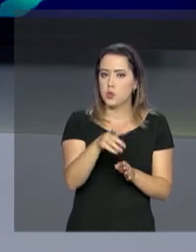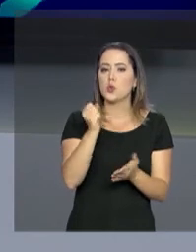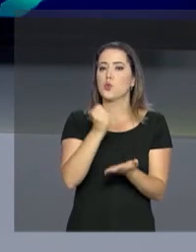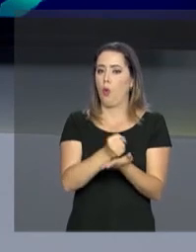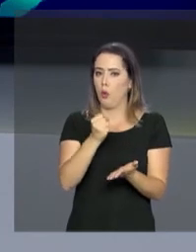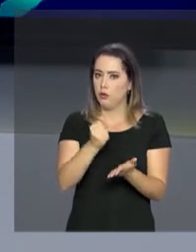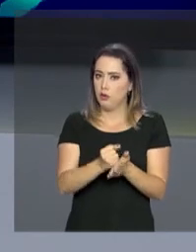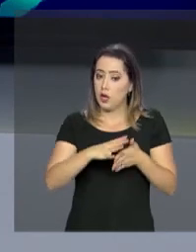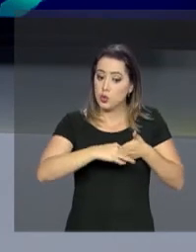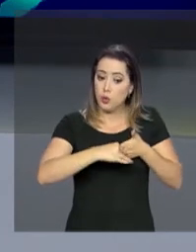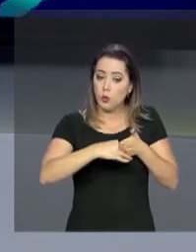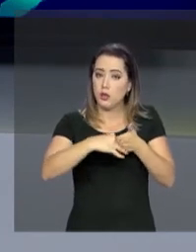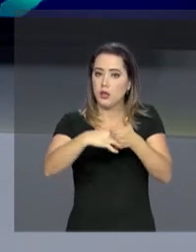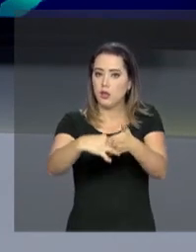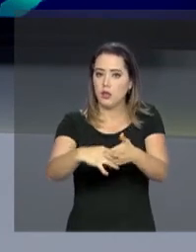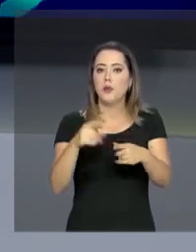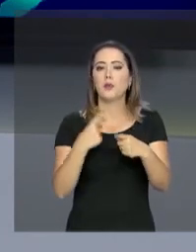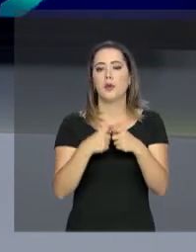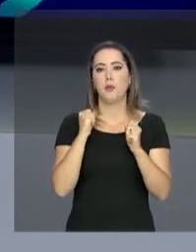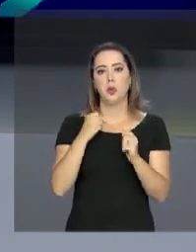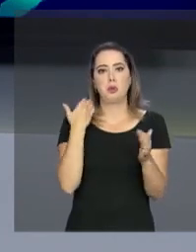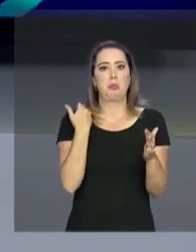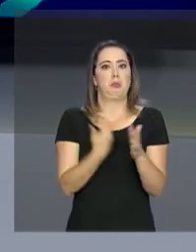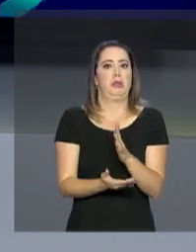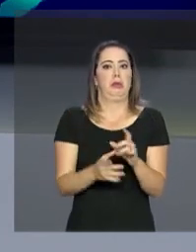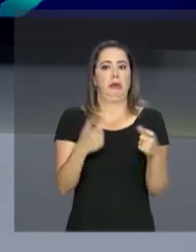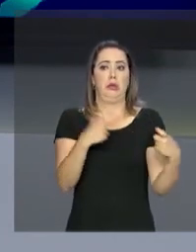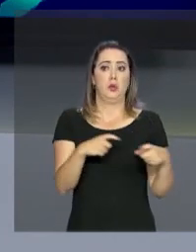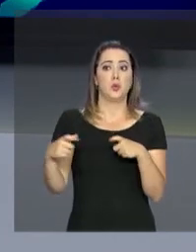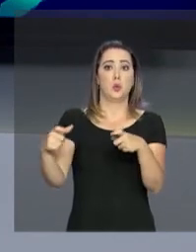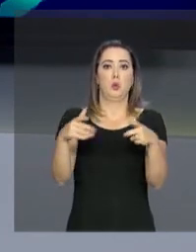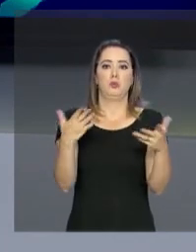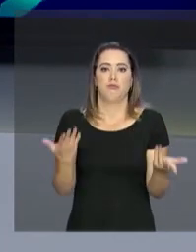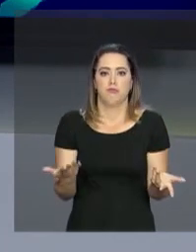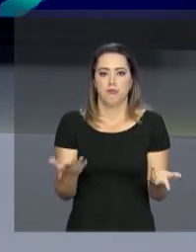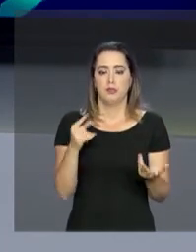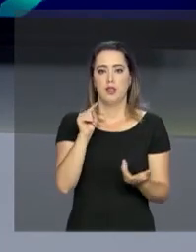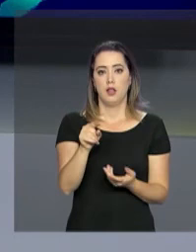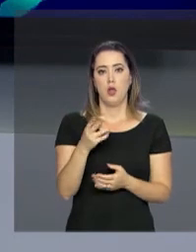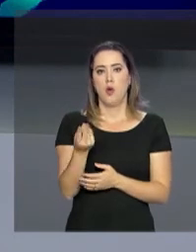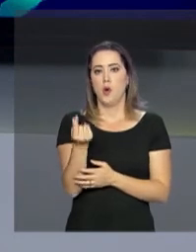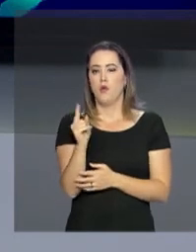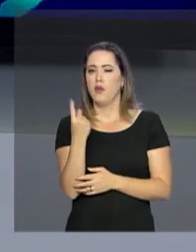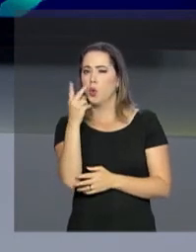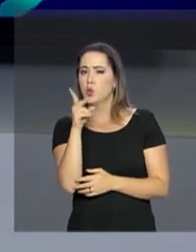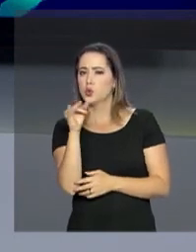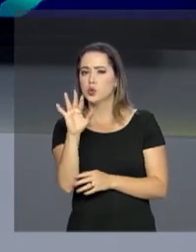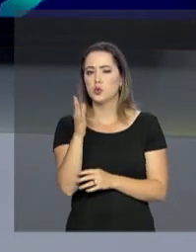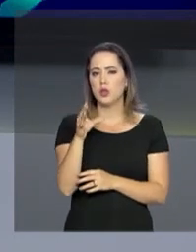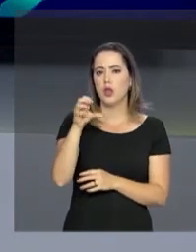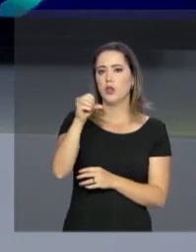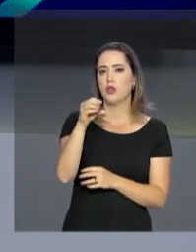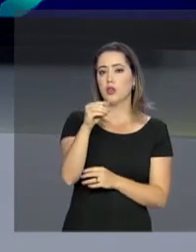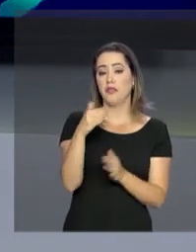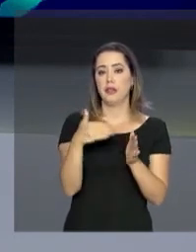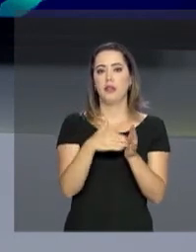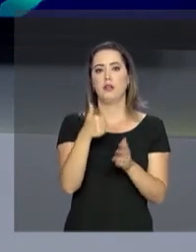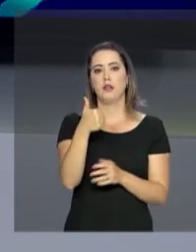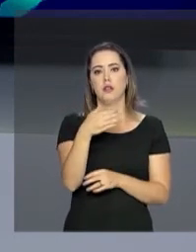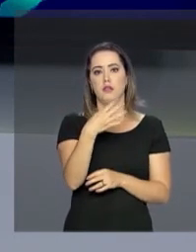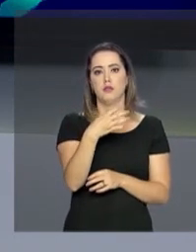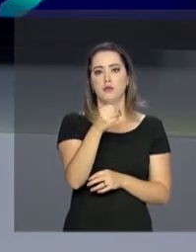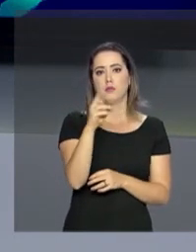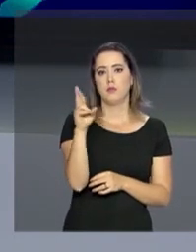contratem um guia local, pois há o risco de se perder em meio às dunas. O preço do passeio de um dia fica entre R$ 90 e R